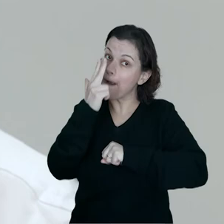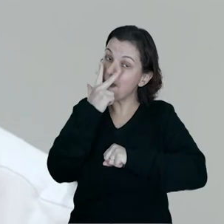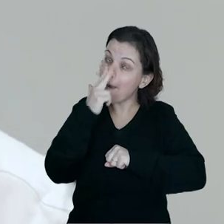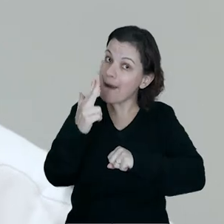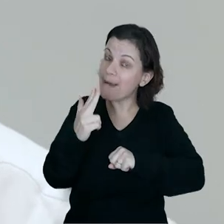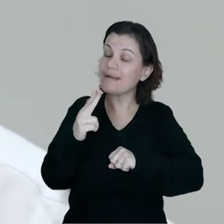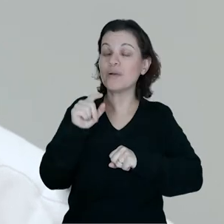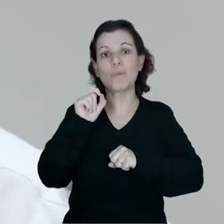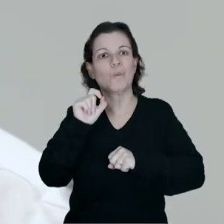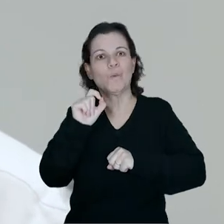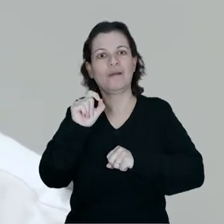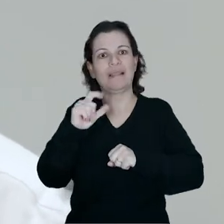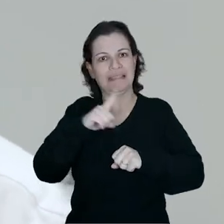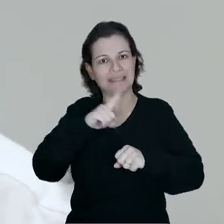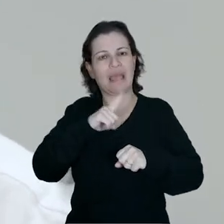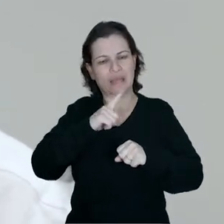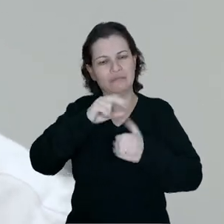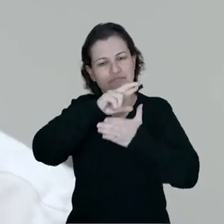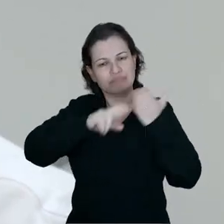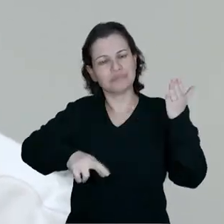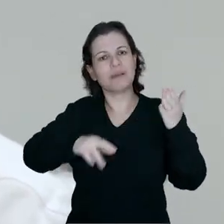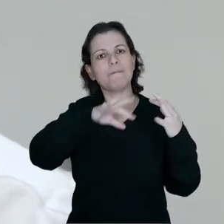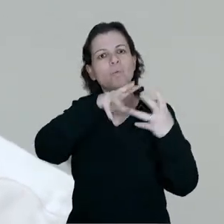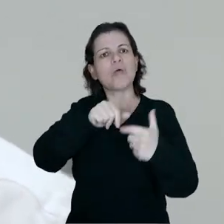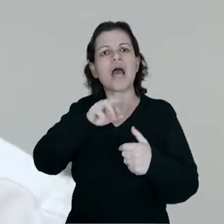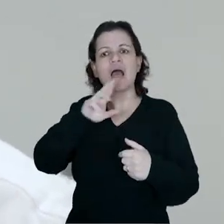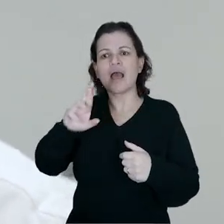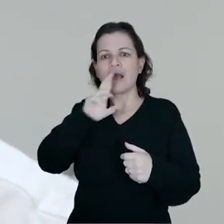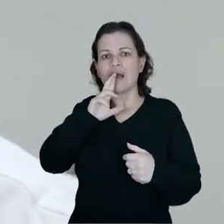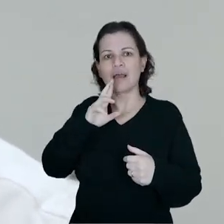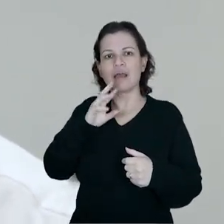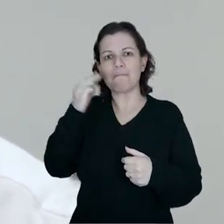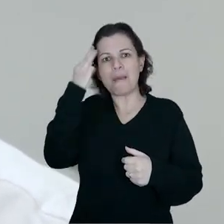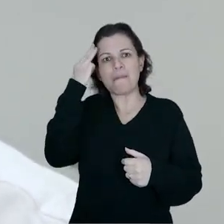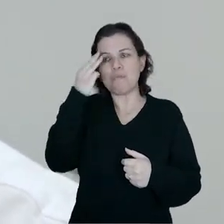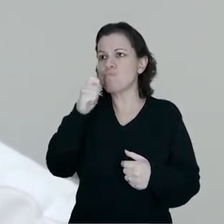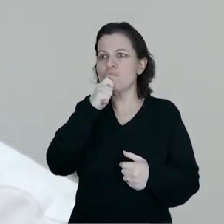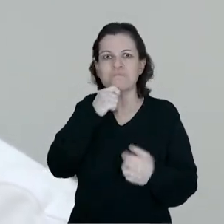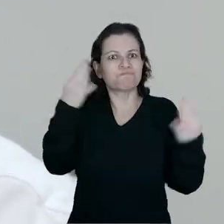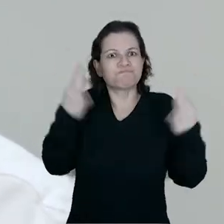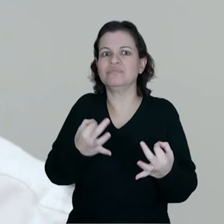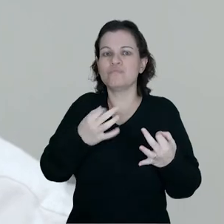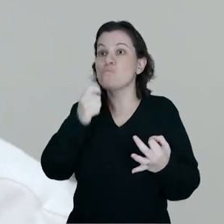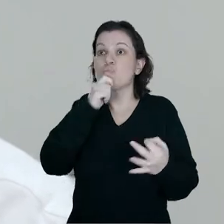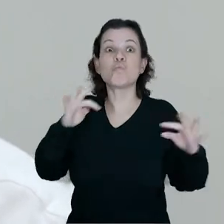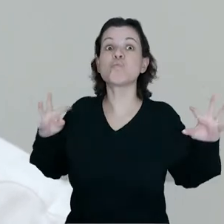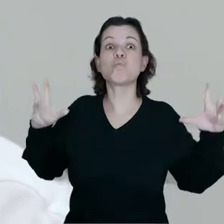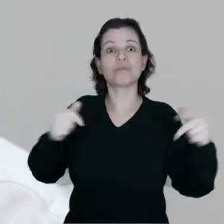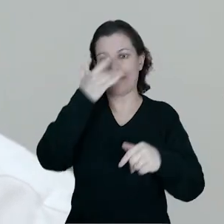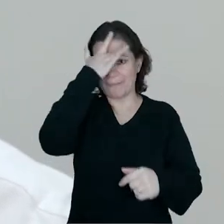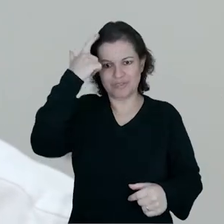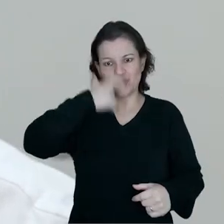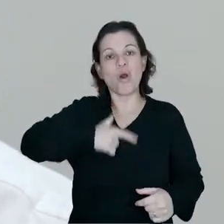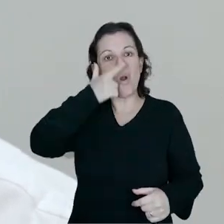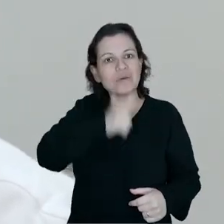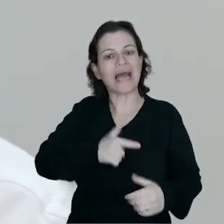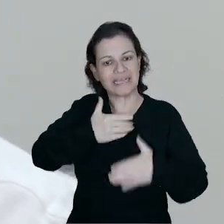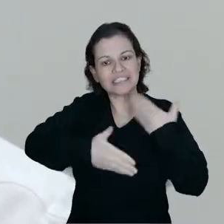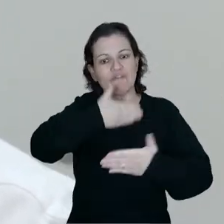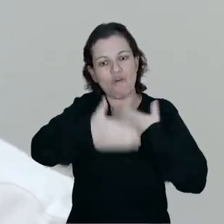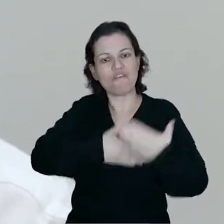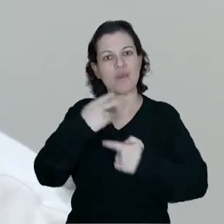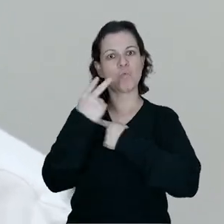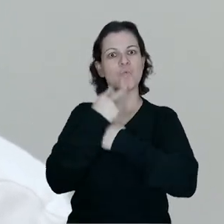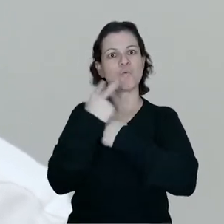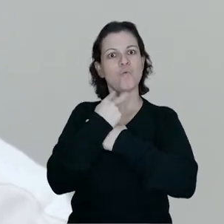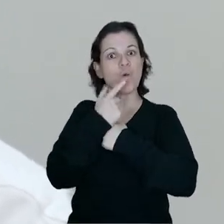Parece que existem relatos no mundo que essa resposta de memória não é tão efetiva e que nem todos os pacientes conseguem